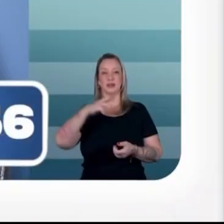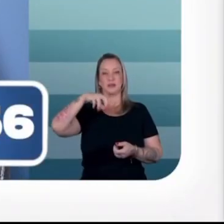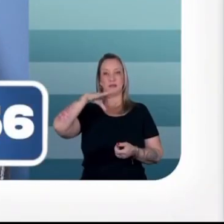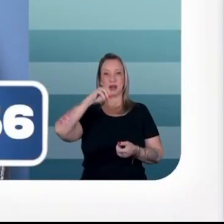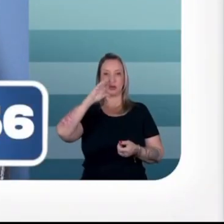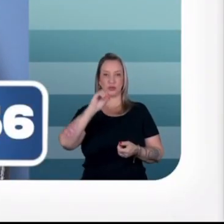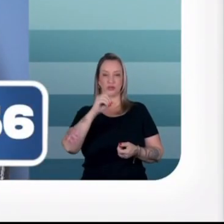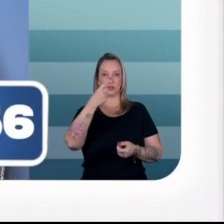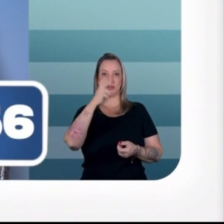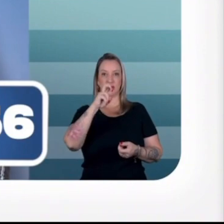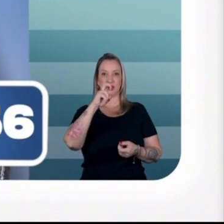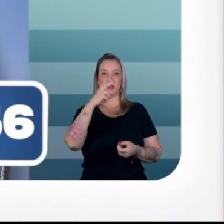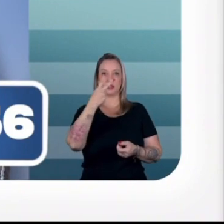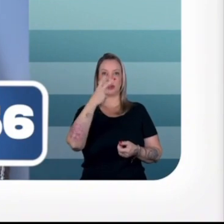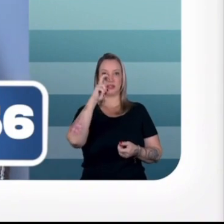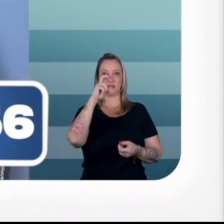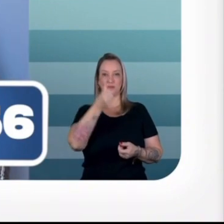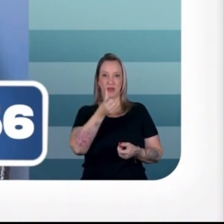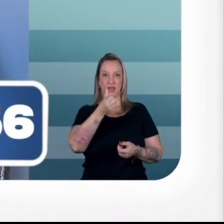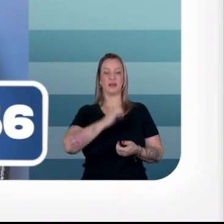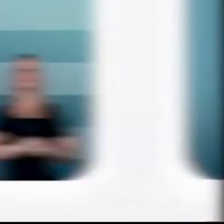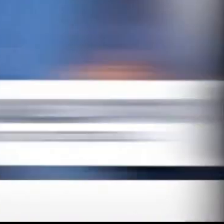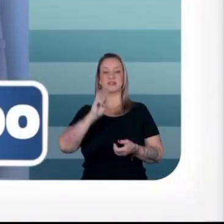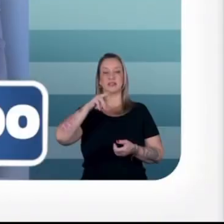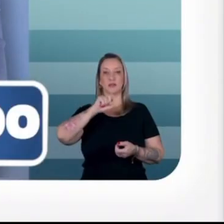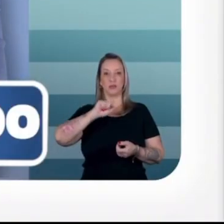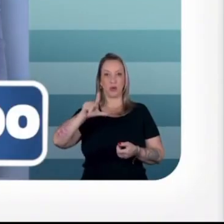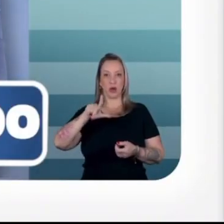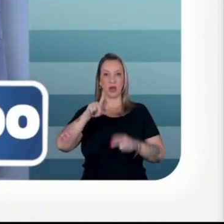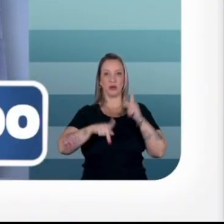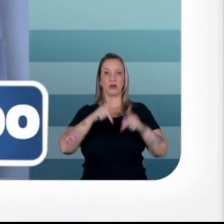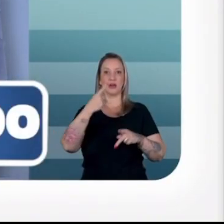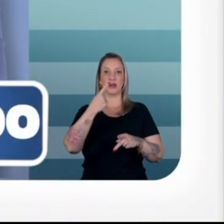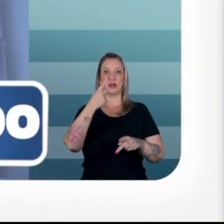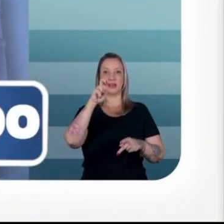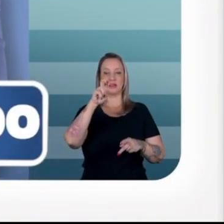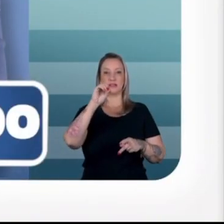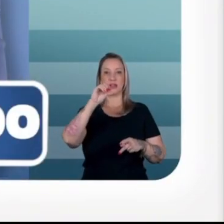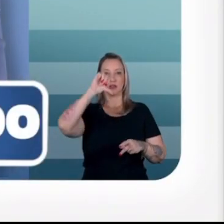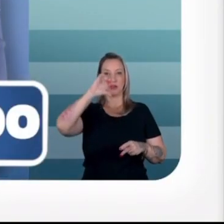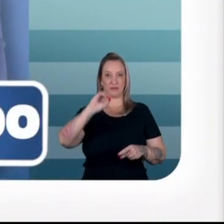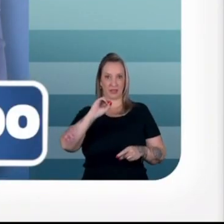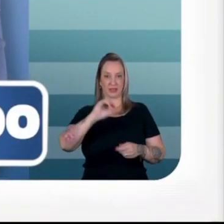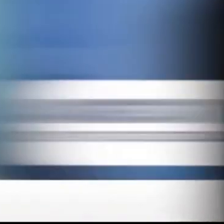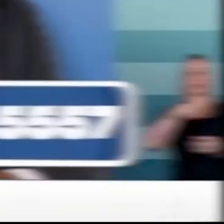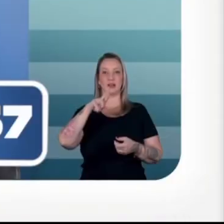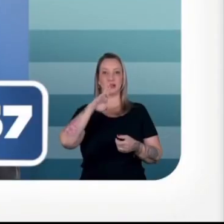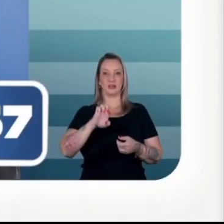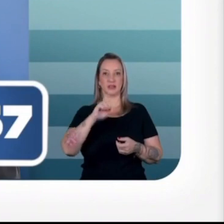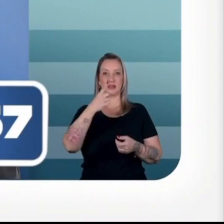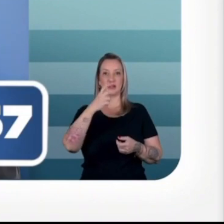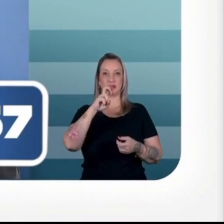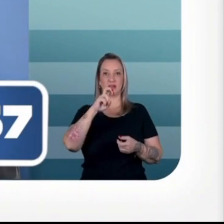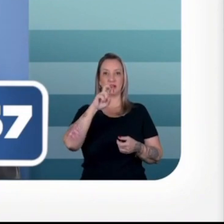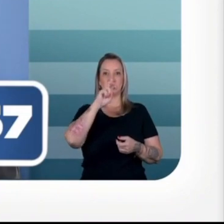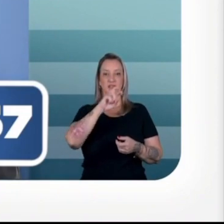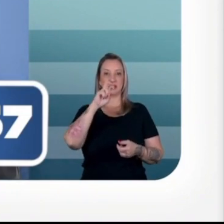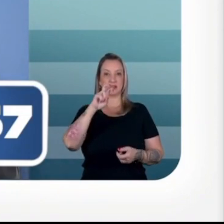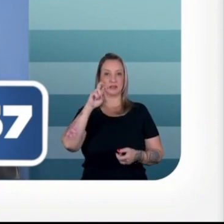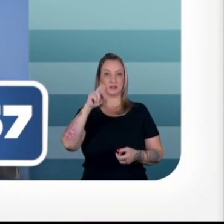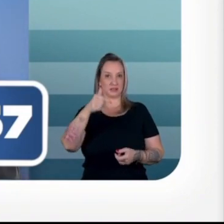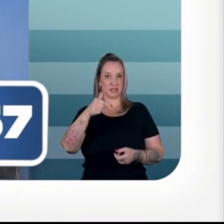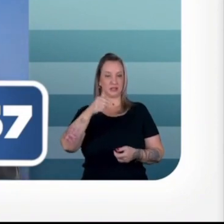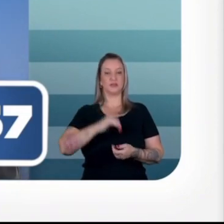Marcos Lama, 15, 2, 5, 6. Samuel do Povo, 15, 0, 90. André Cury, 15,